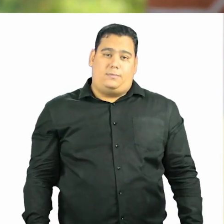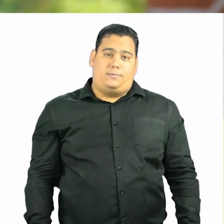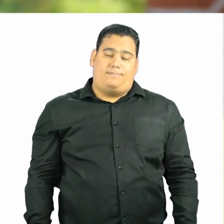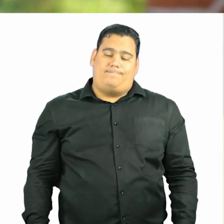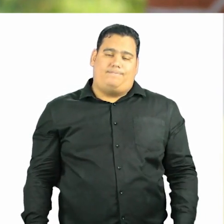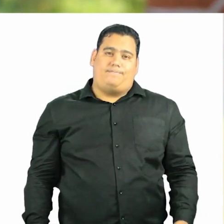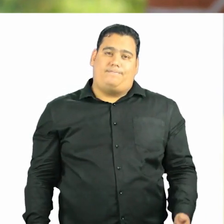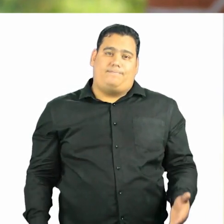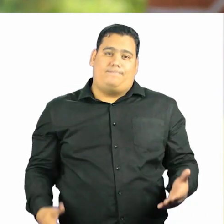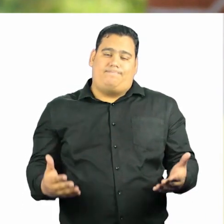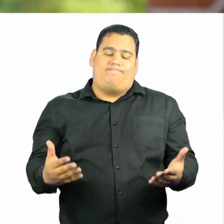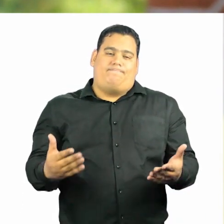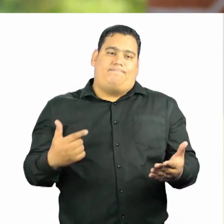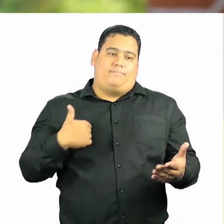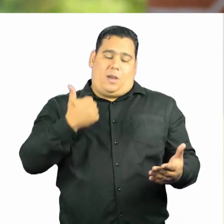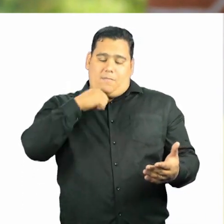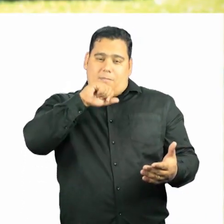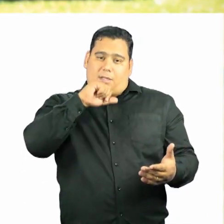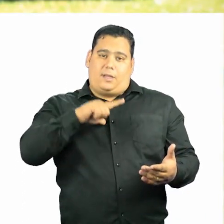a minha mãe também teve câncer.